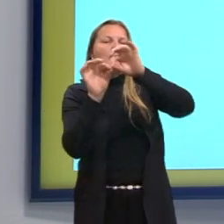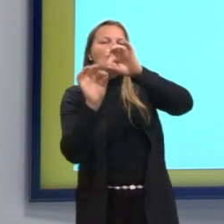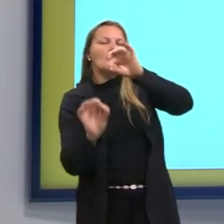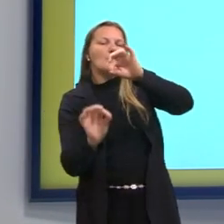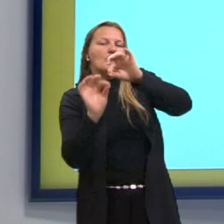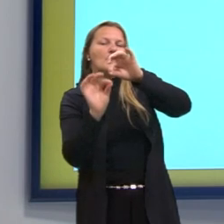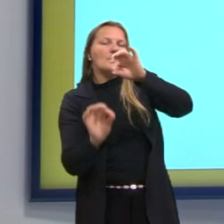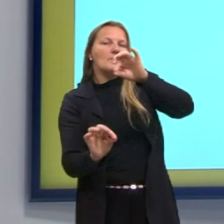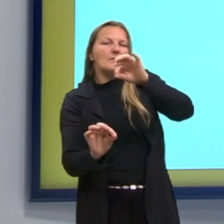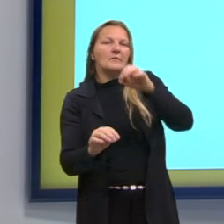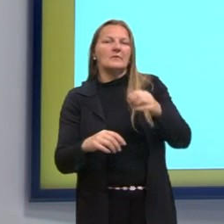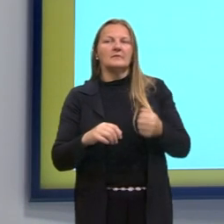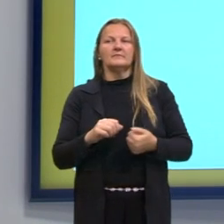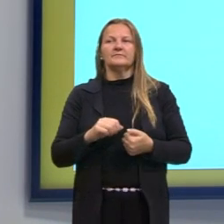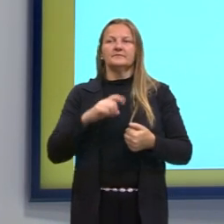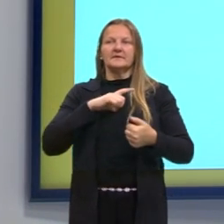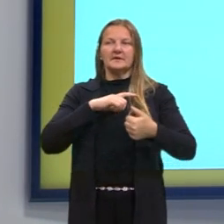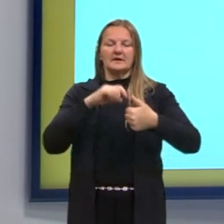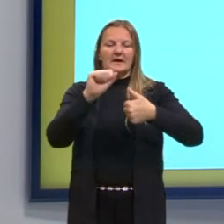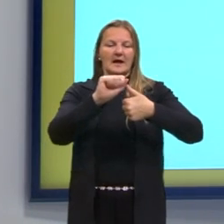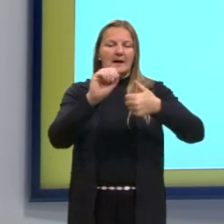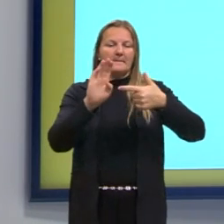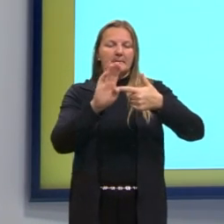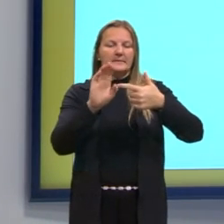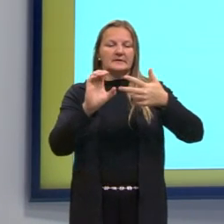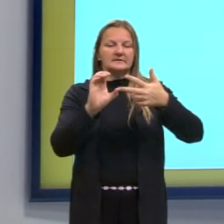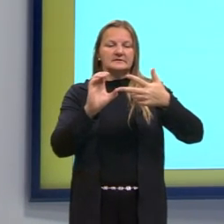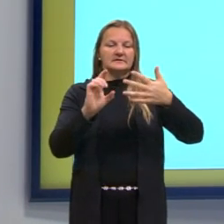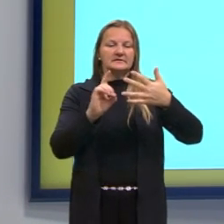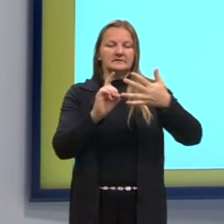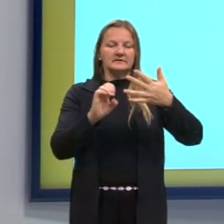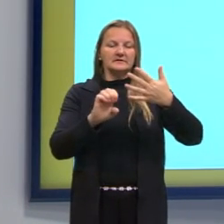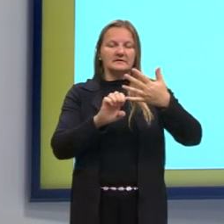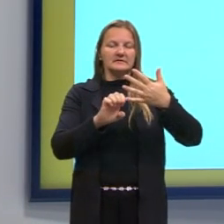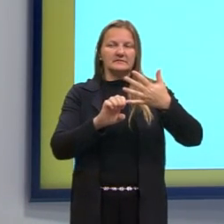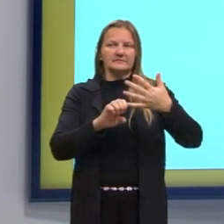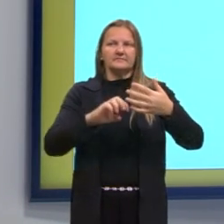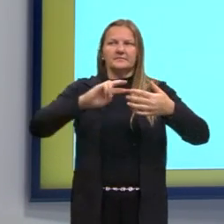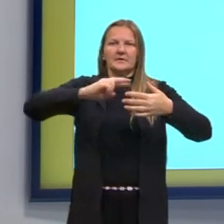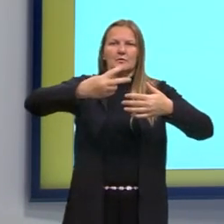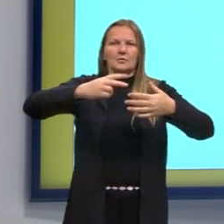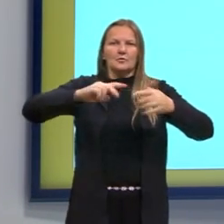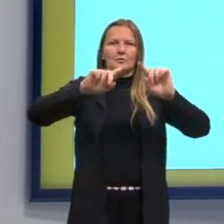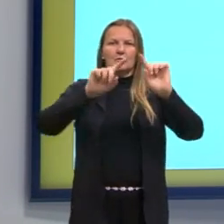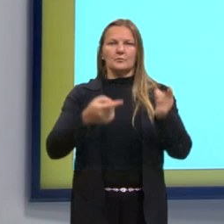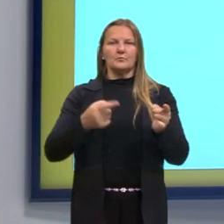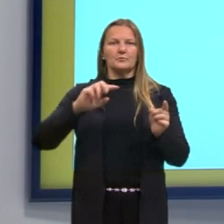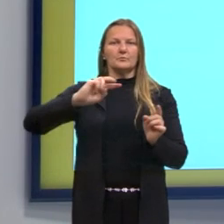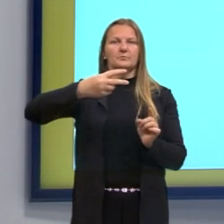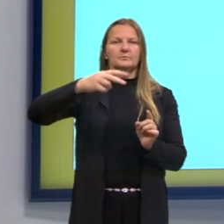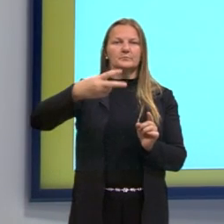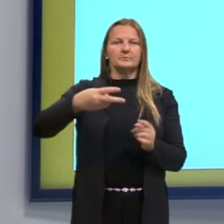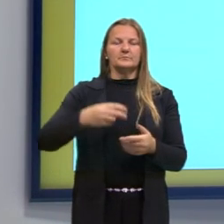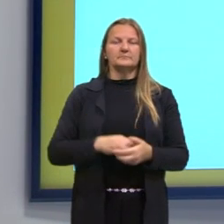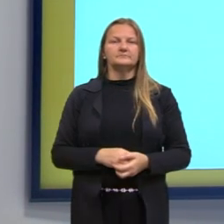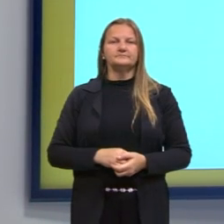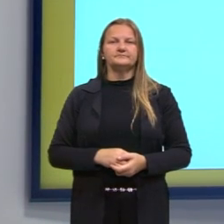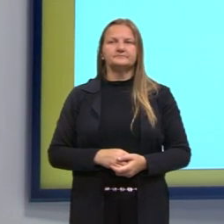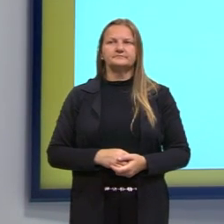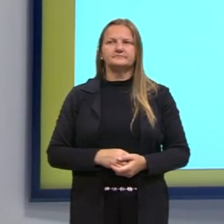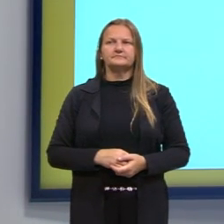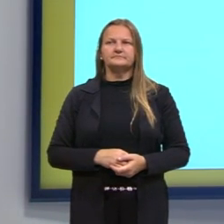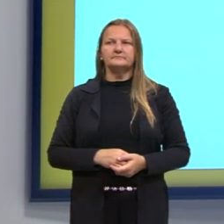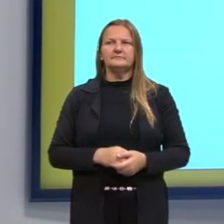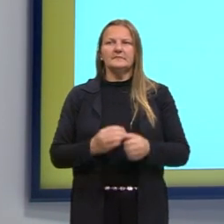cinco alternativas, em todas elas nós temos potências e a base dessas potências é 1,5,